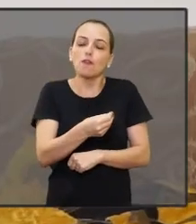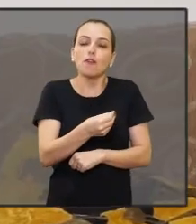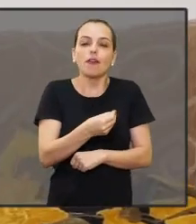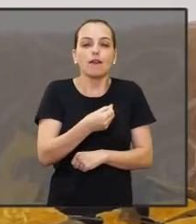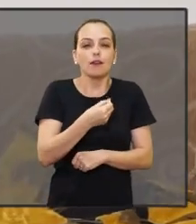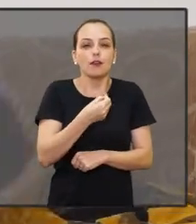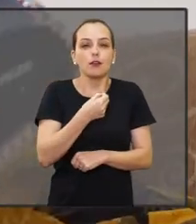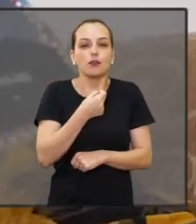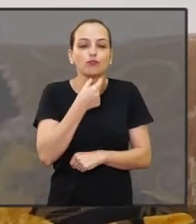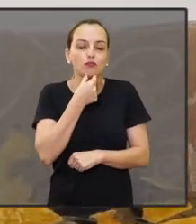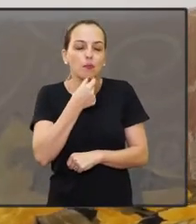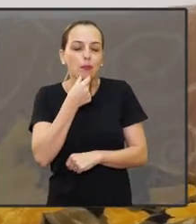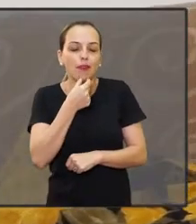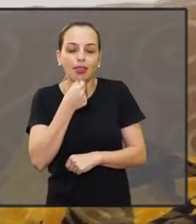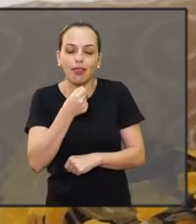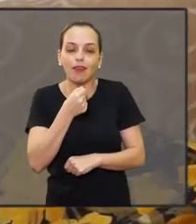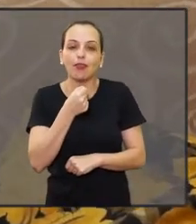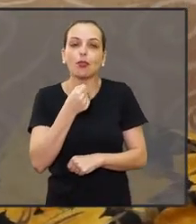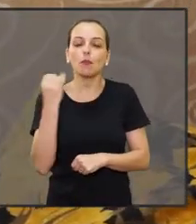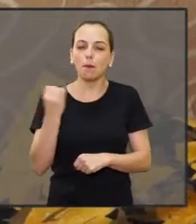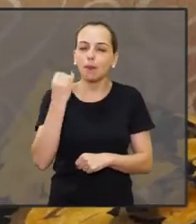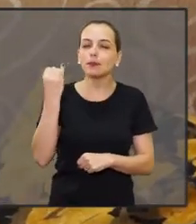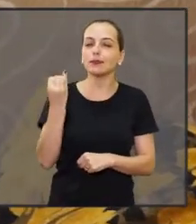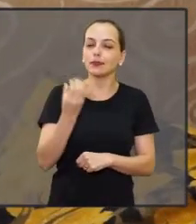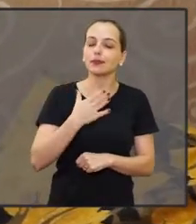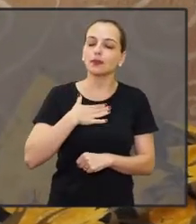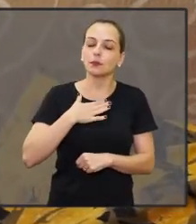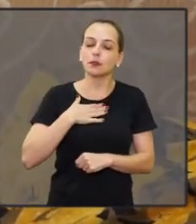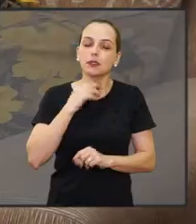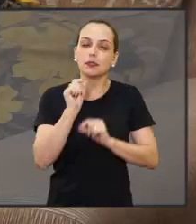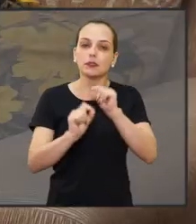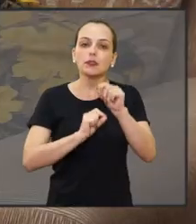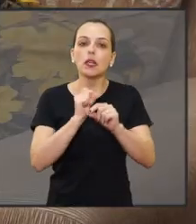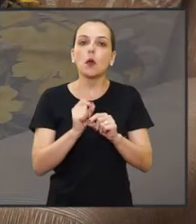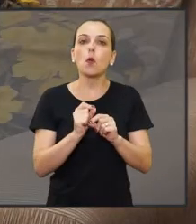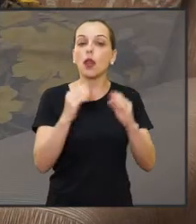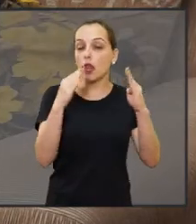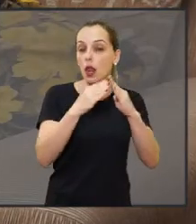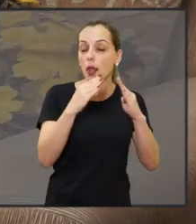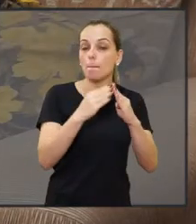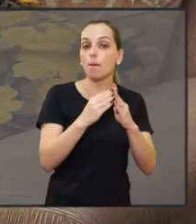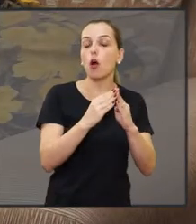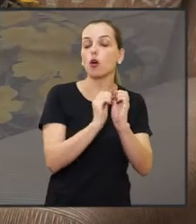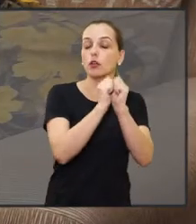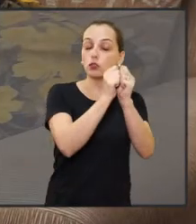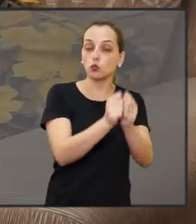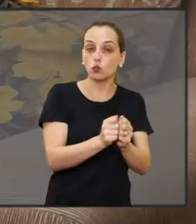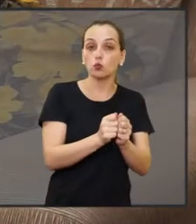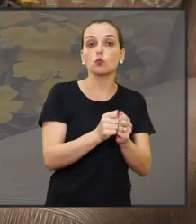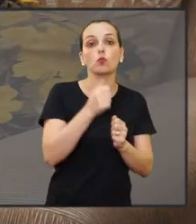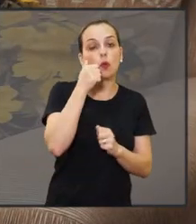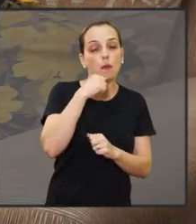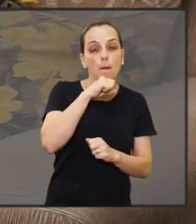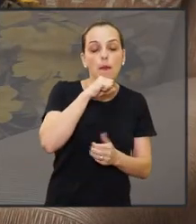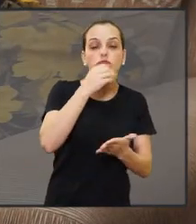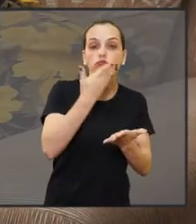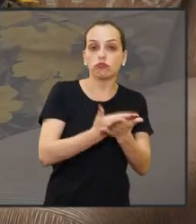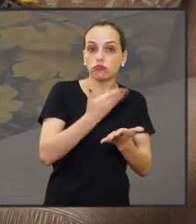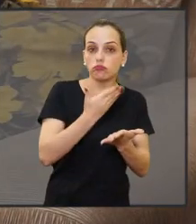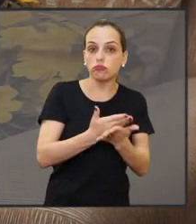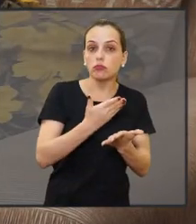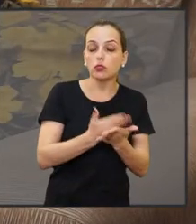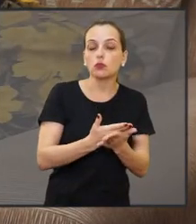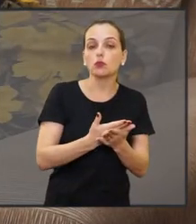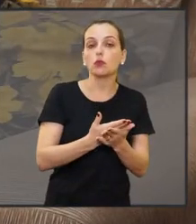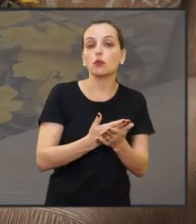11 anos. Meu pequeno, meu pequeno grande homem, está com a minha mãe, está